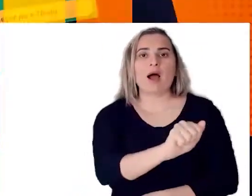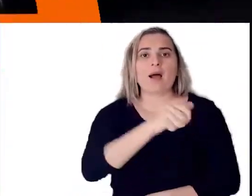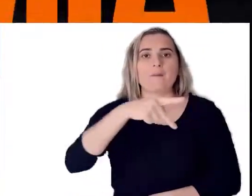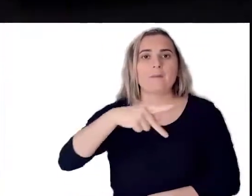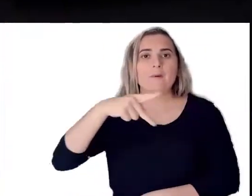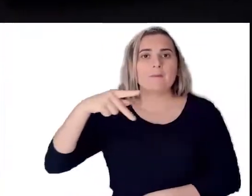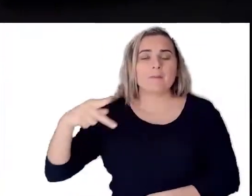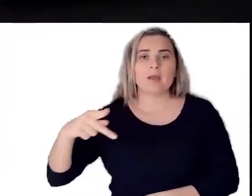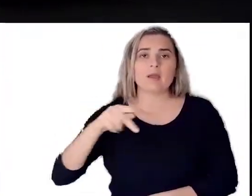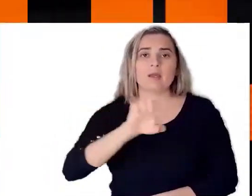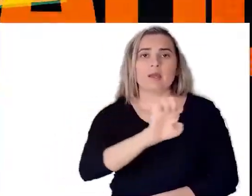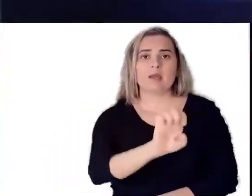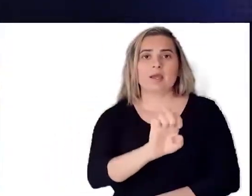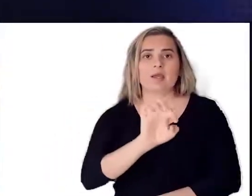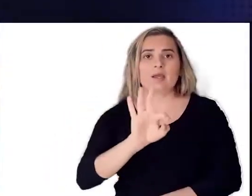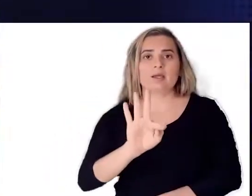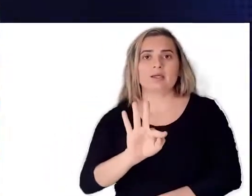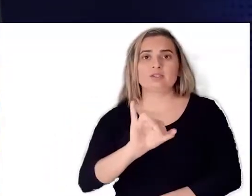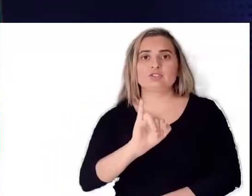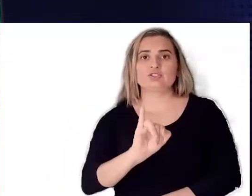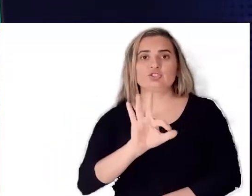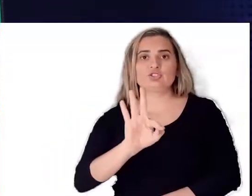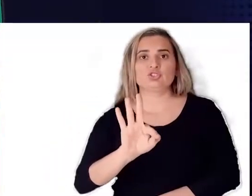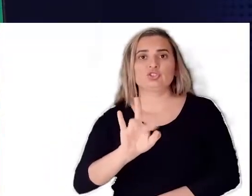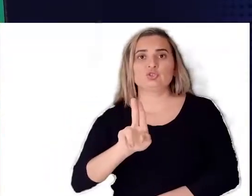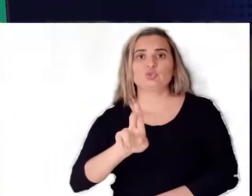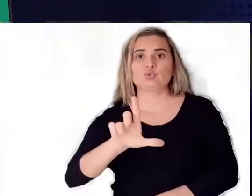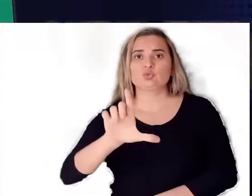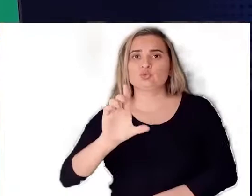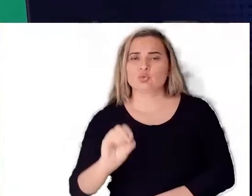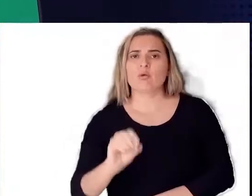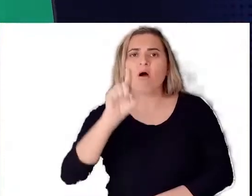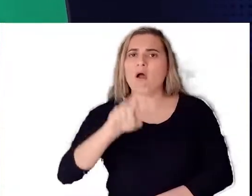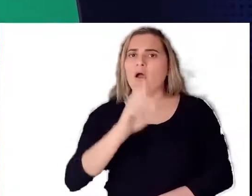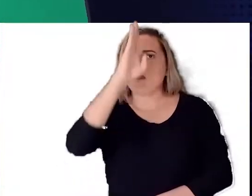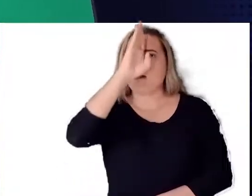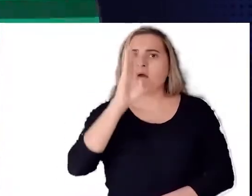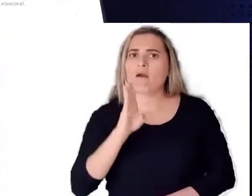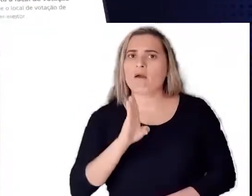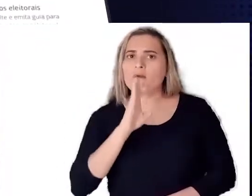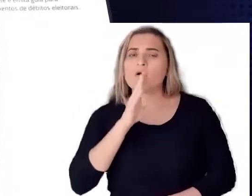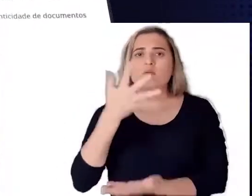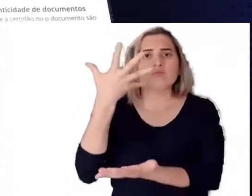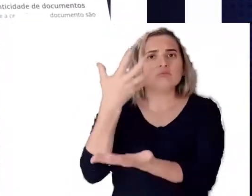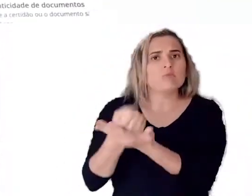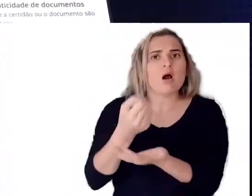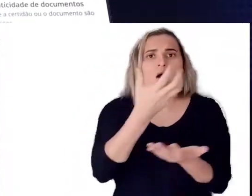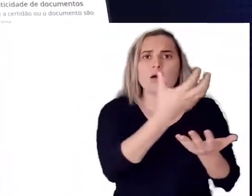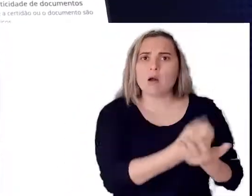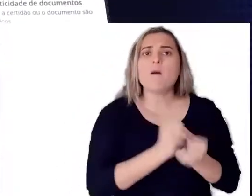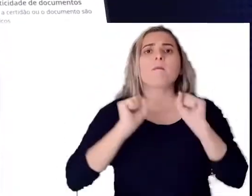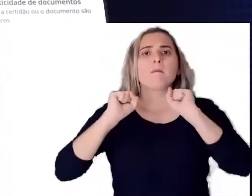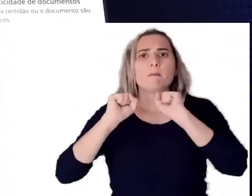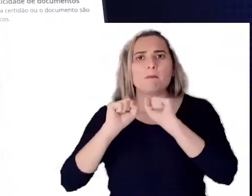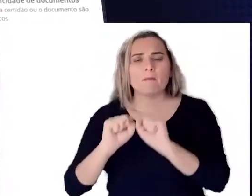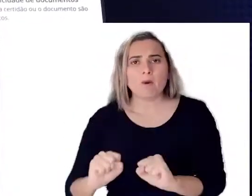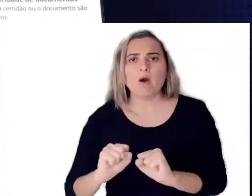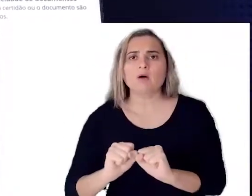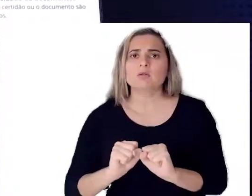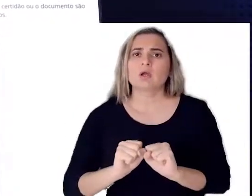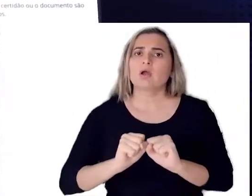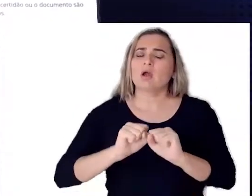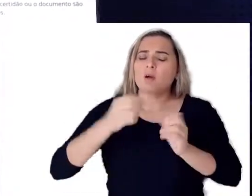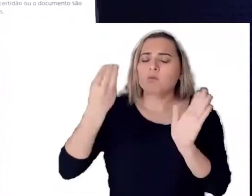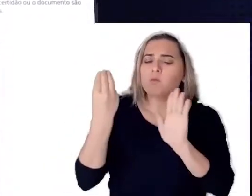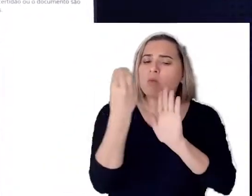aplicativo e-título para justificar a ausência. A ferramenta está disponível gratuitamente na Play Store e na Apple Store. Basta